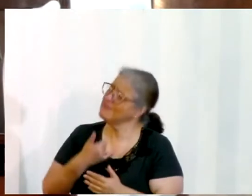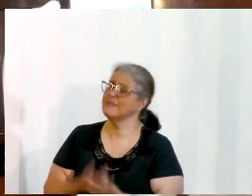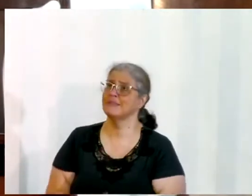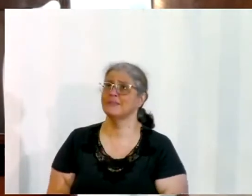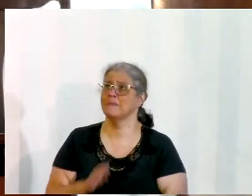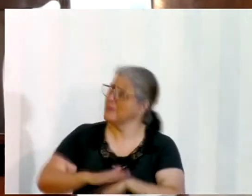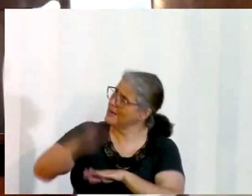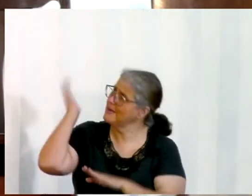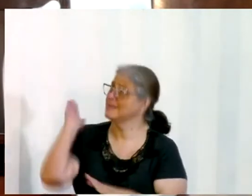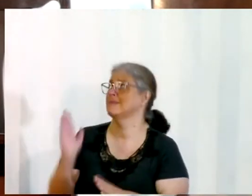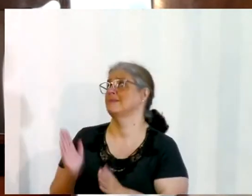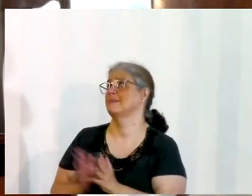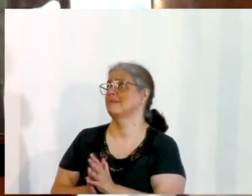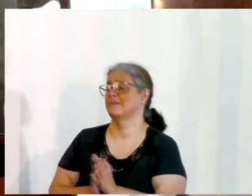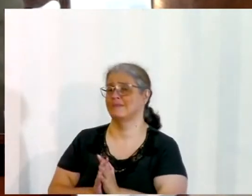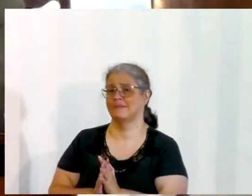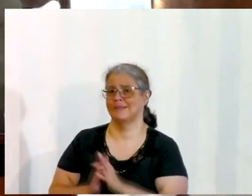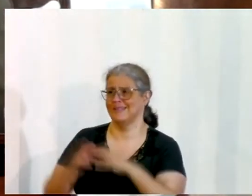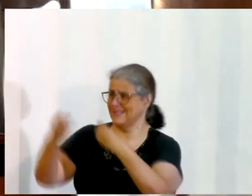fala mais, Senhor,